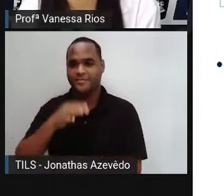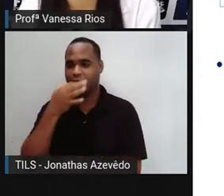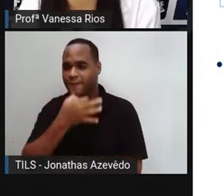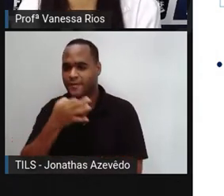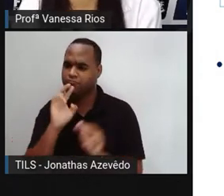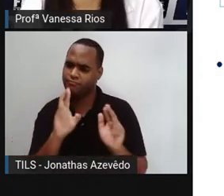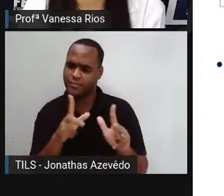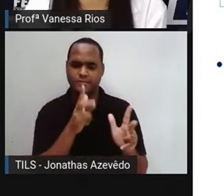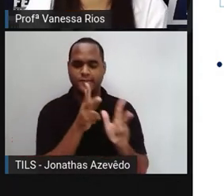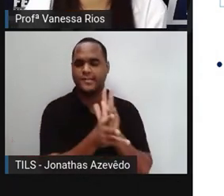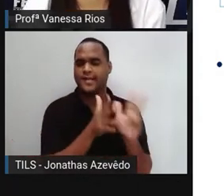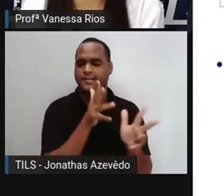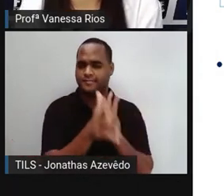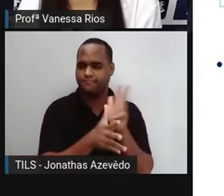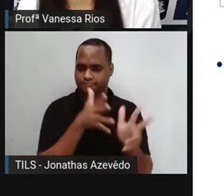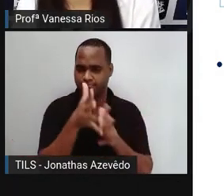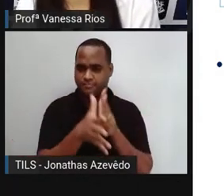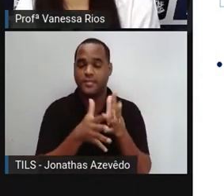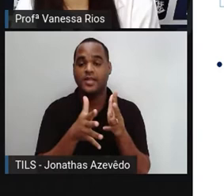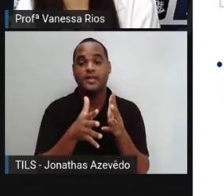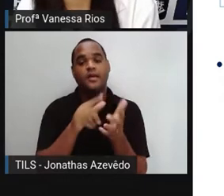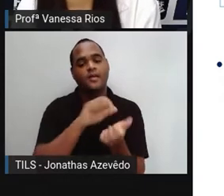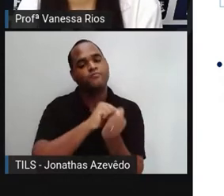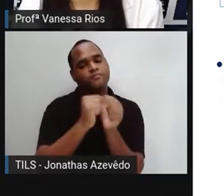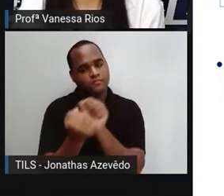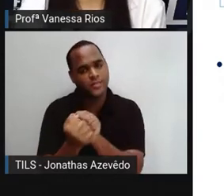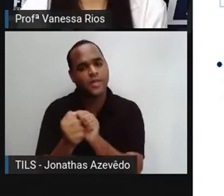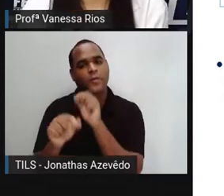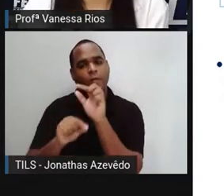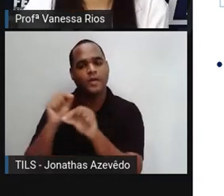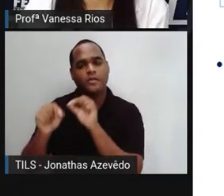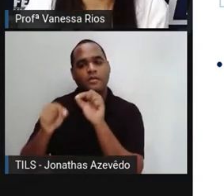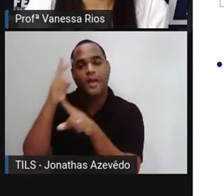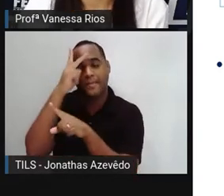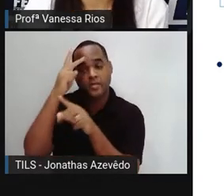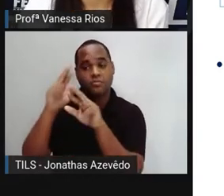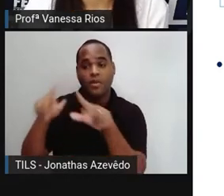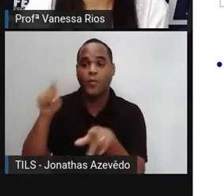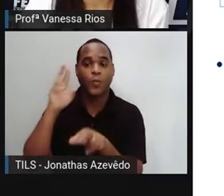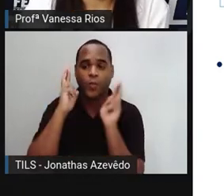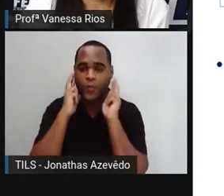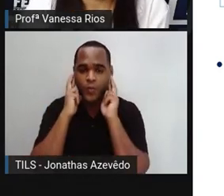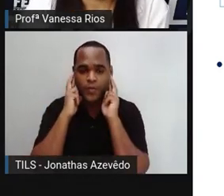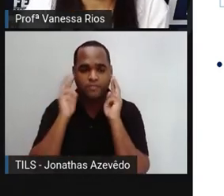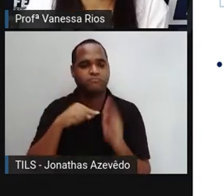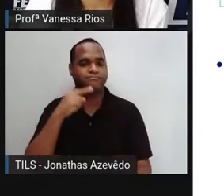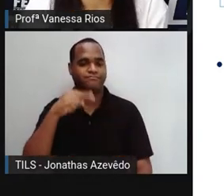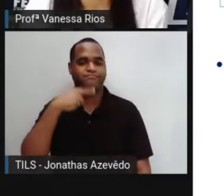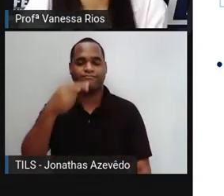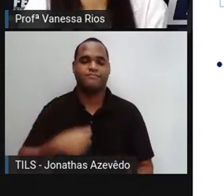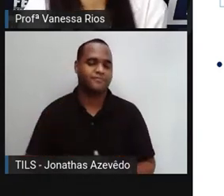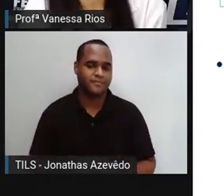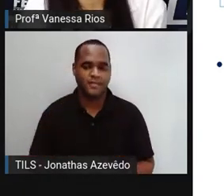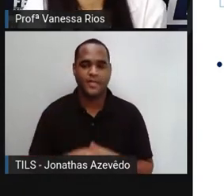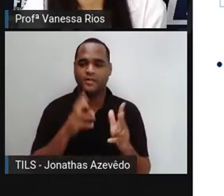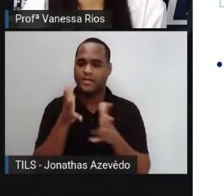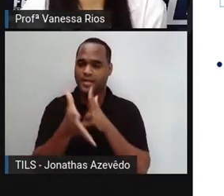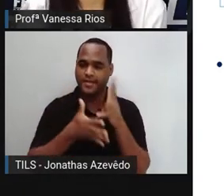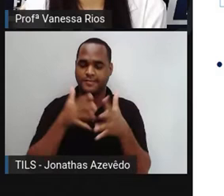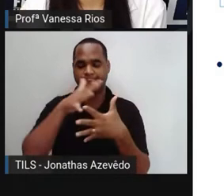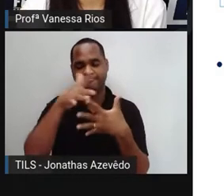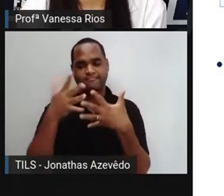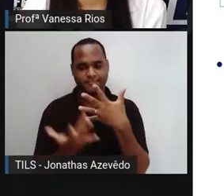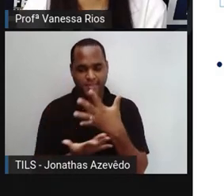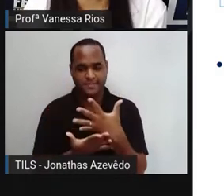utilizando. Uma linguagem apropriada para as pessoas que não podem ouvir, não é? Que é a Libras, a